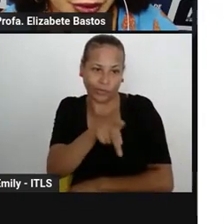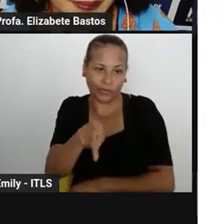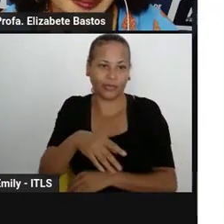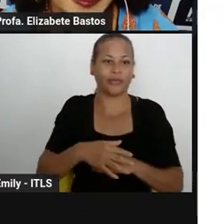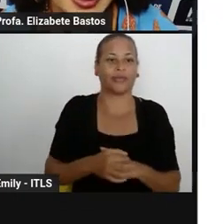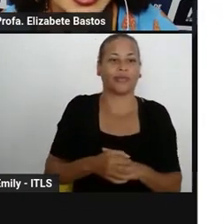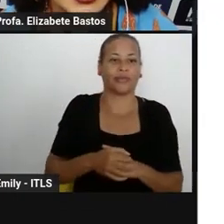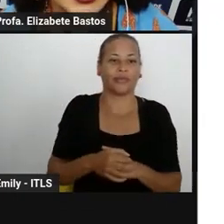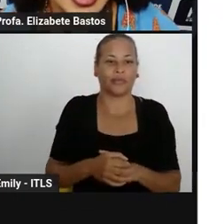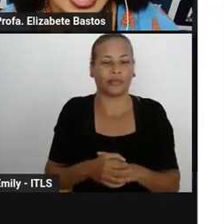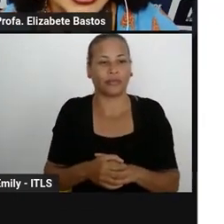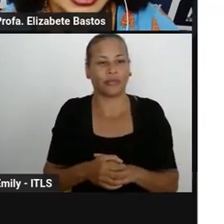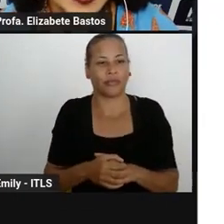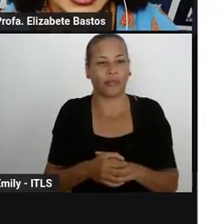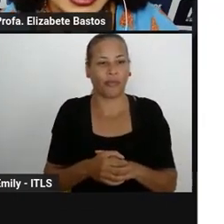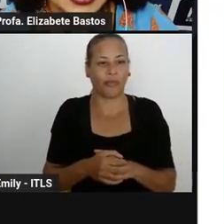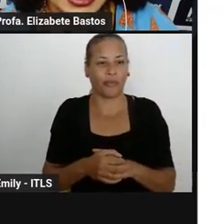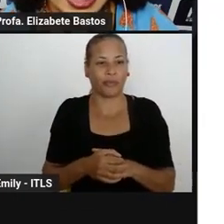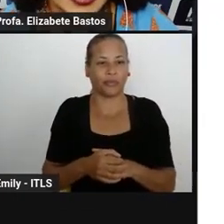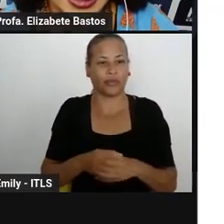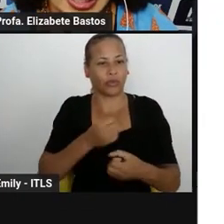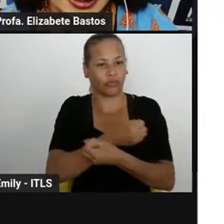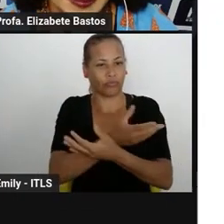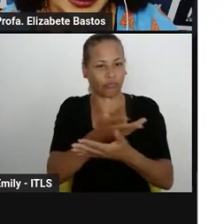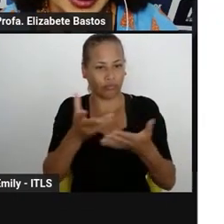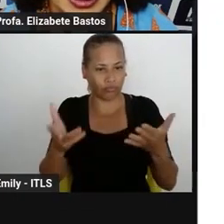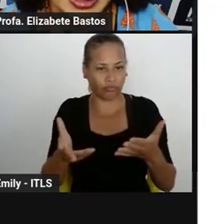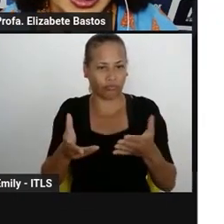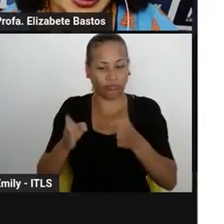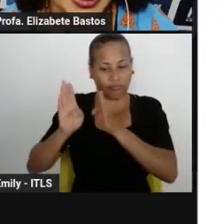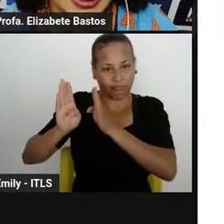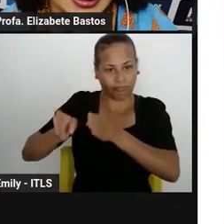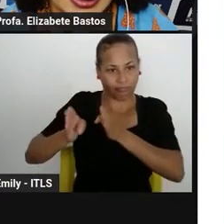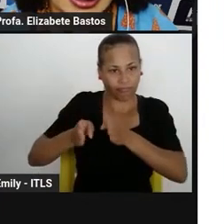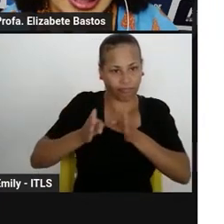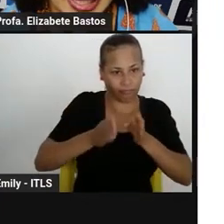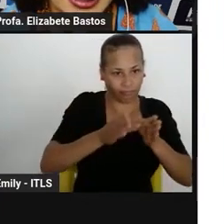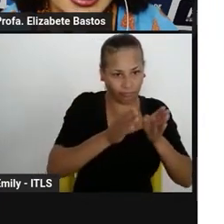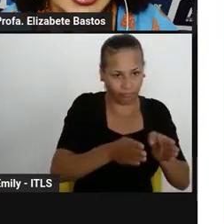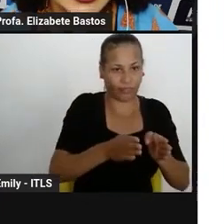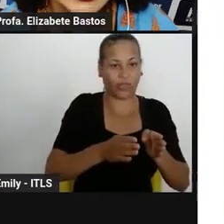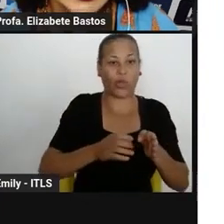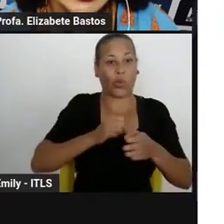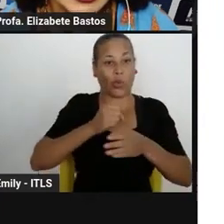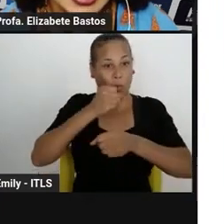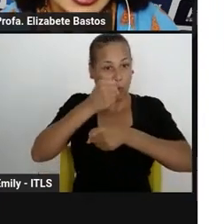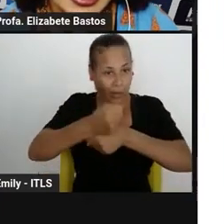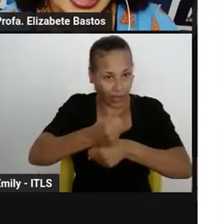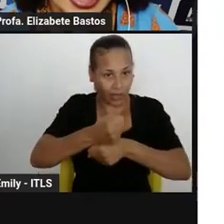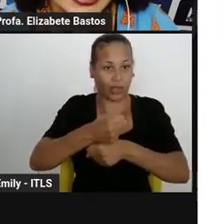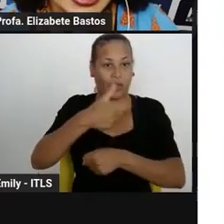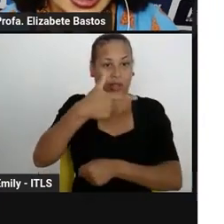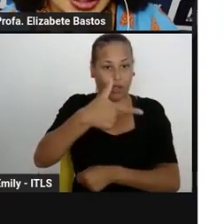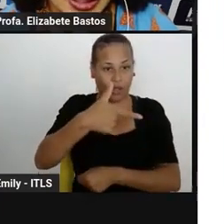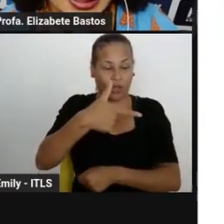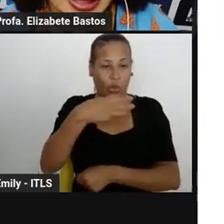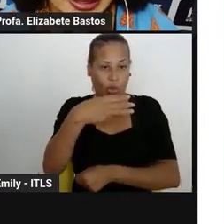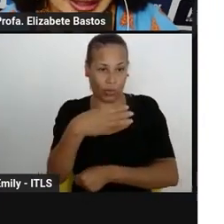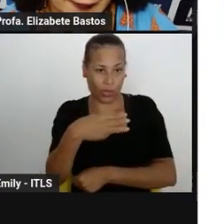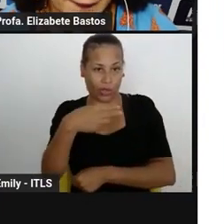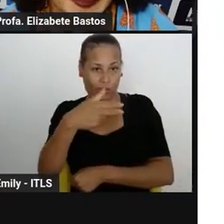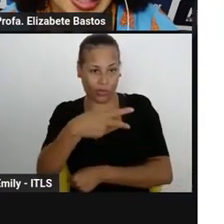contexto. A distribuição da carga horária para o docente dos anos iniciais terá a seguinte